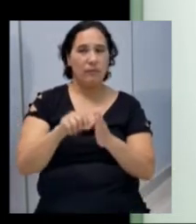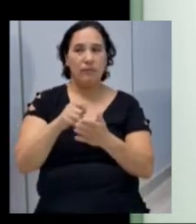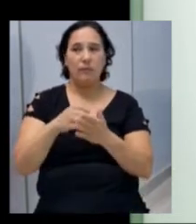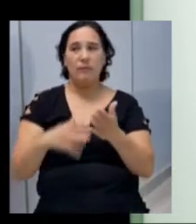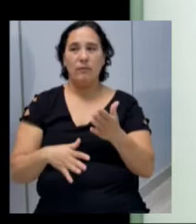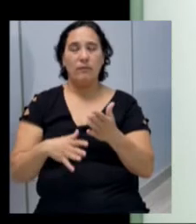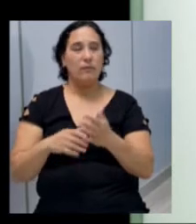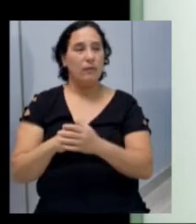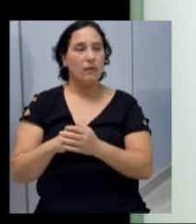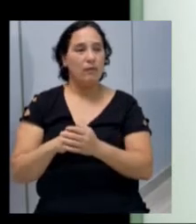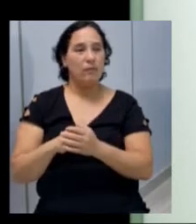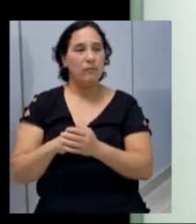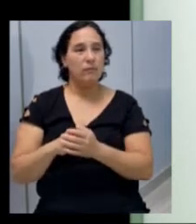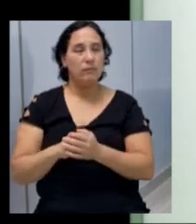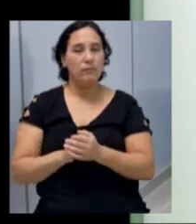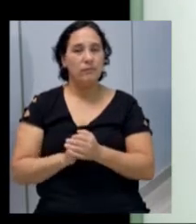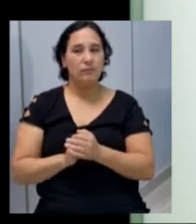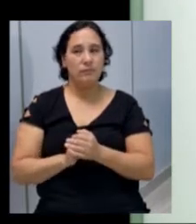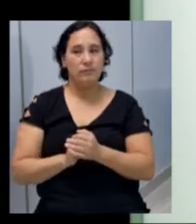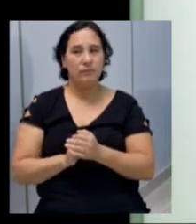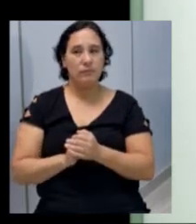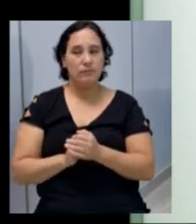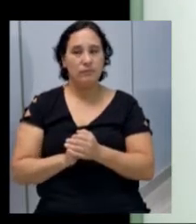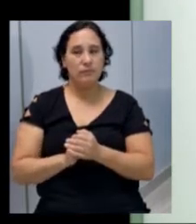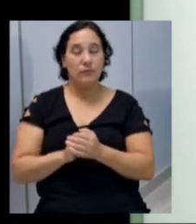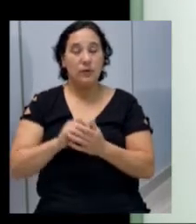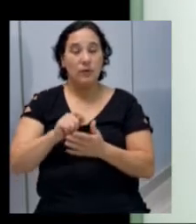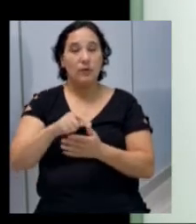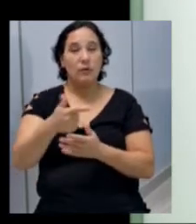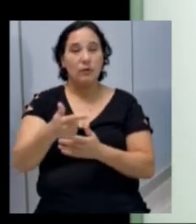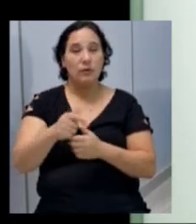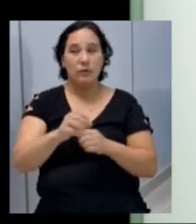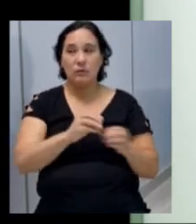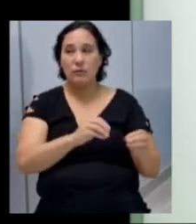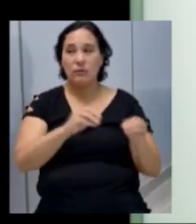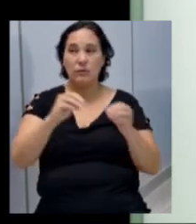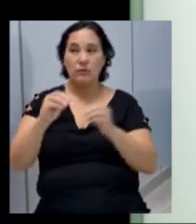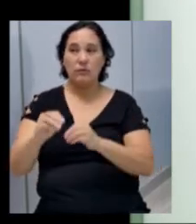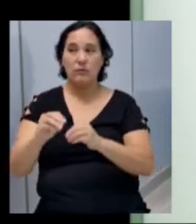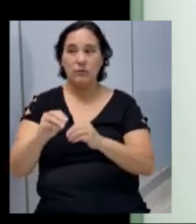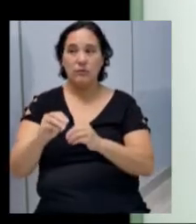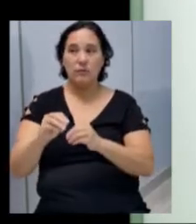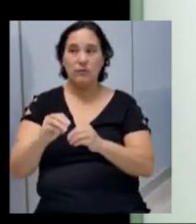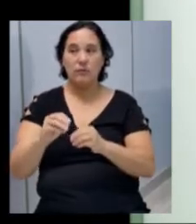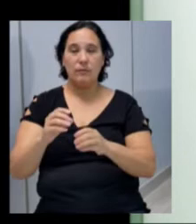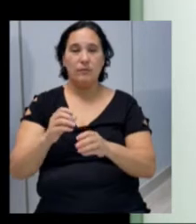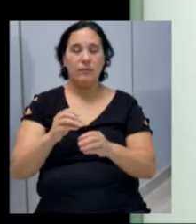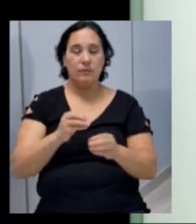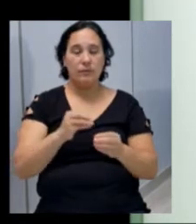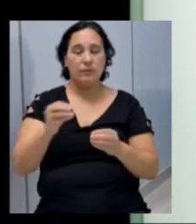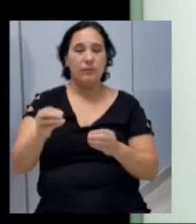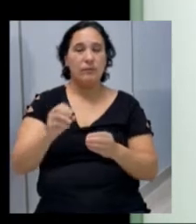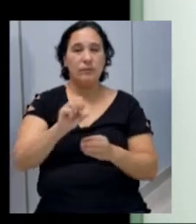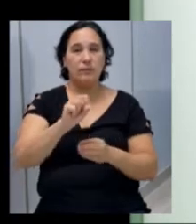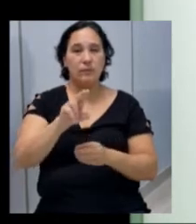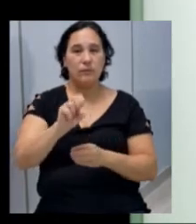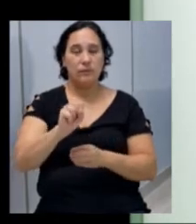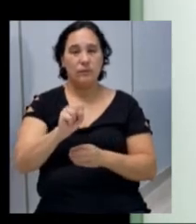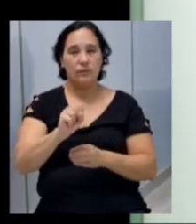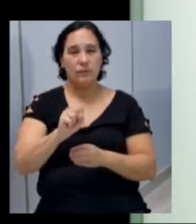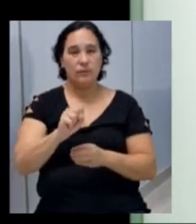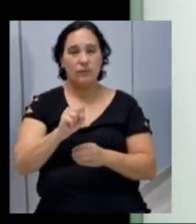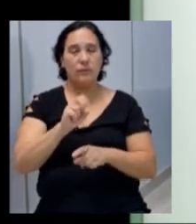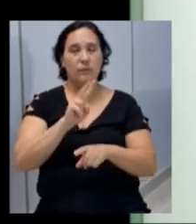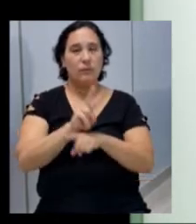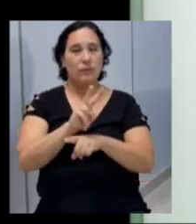,96 mil 126 mil. E as outras transferências, aqui incluídas, transferências do SUS e da Assistência